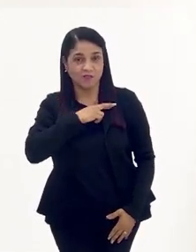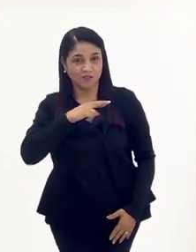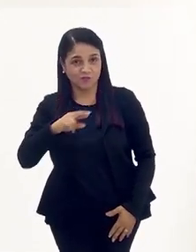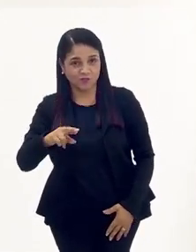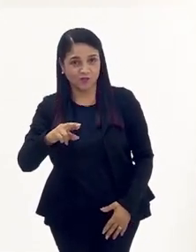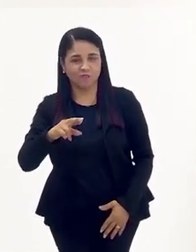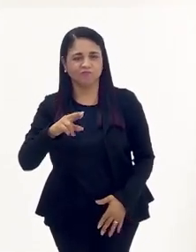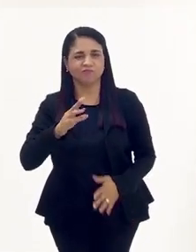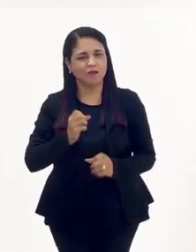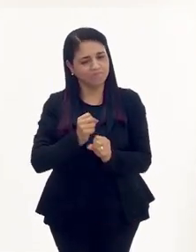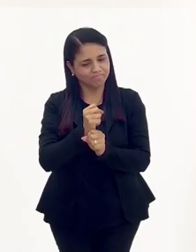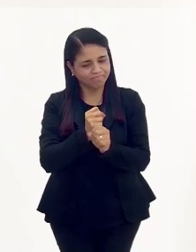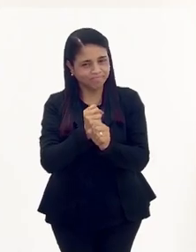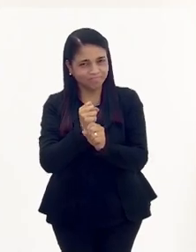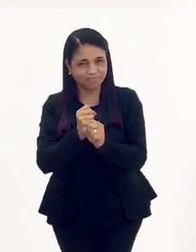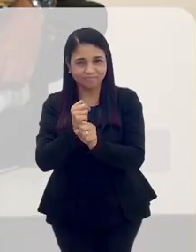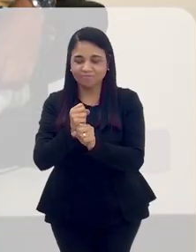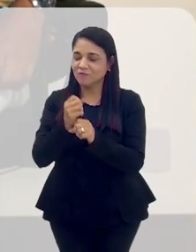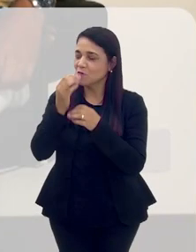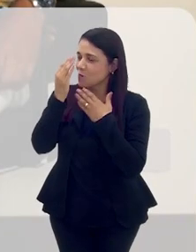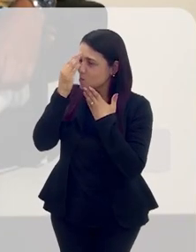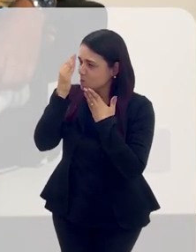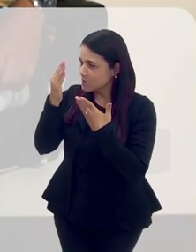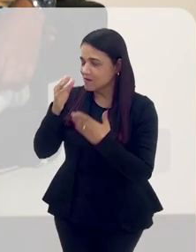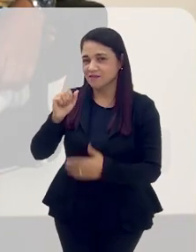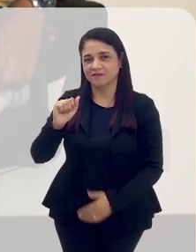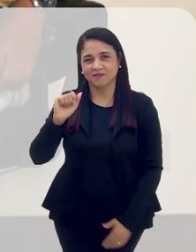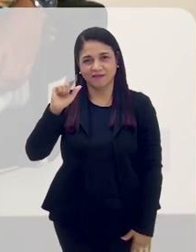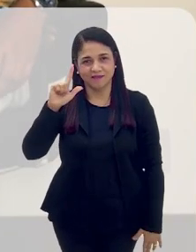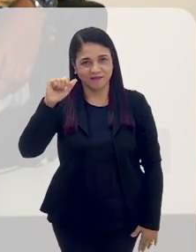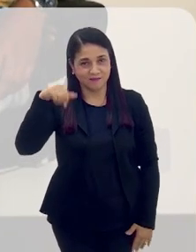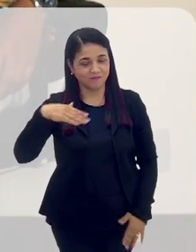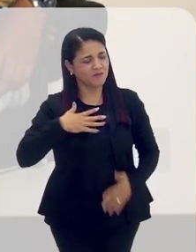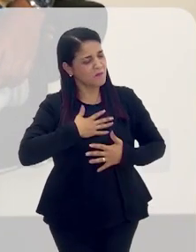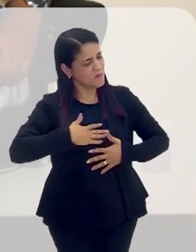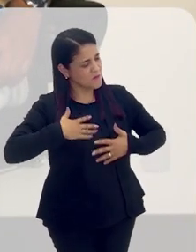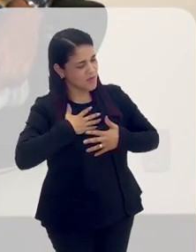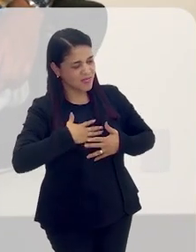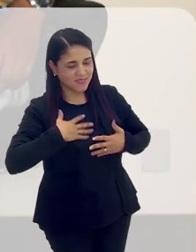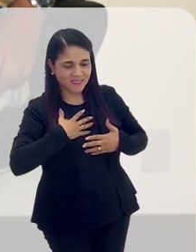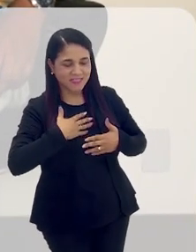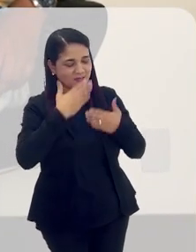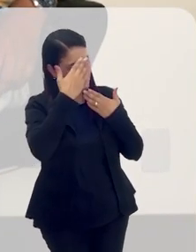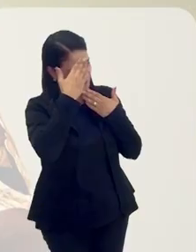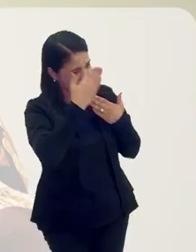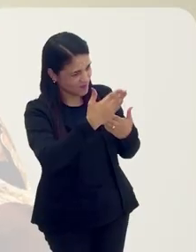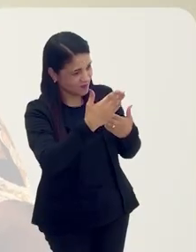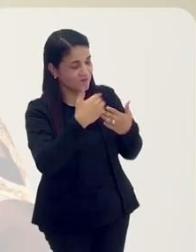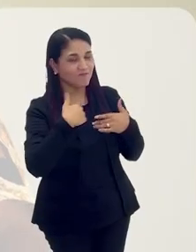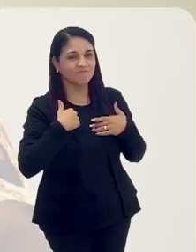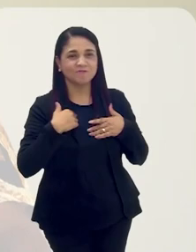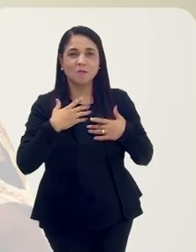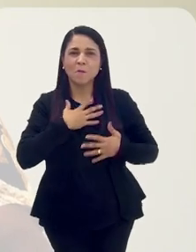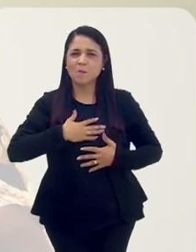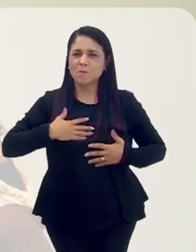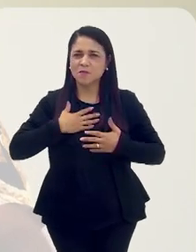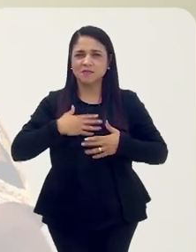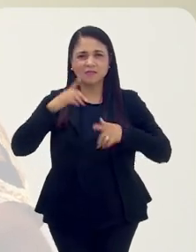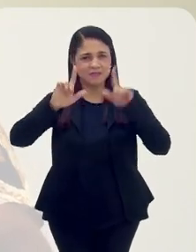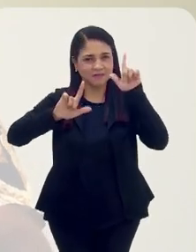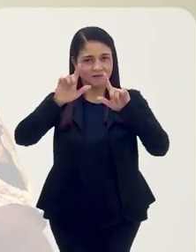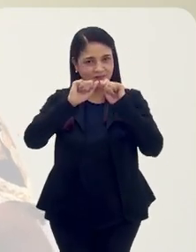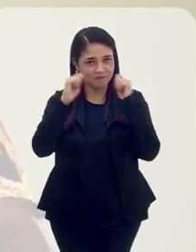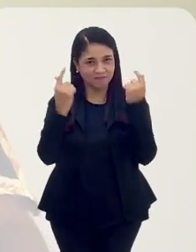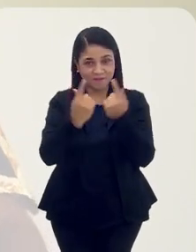há algum tempo. Muito obrigada, Alan. Obrigado a você, é um prazer imenso estar aqui na TV